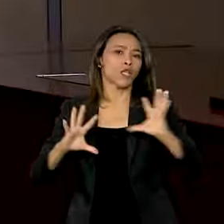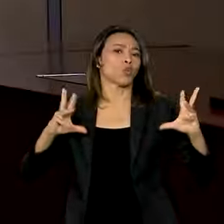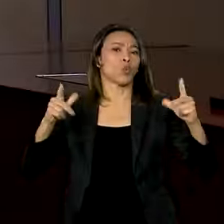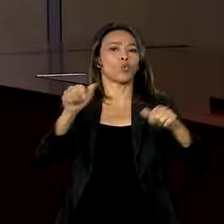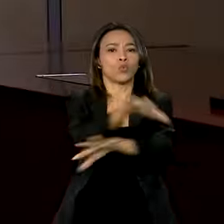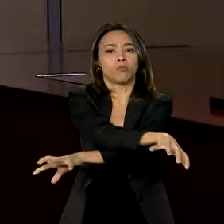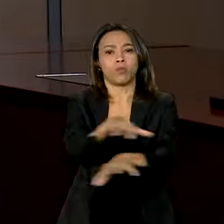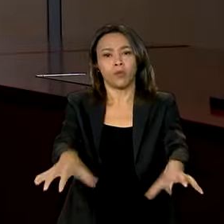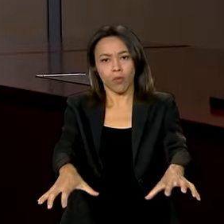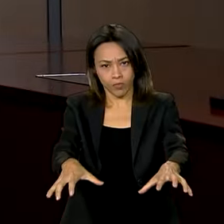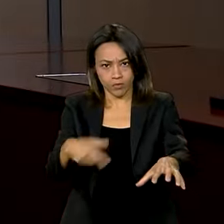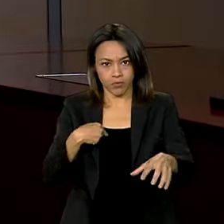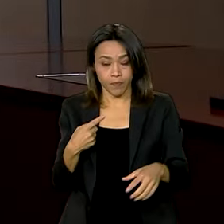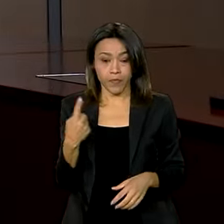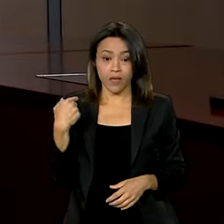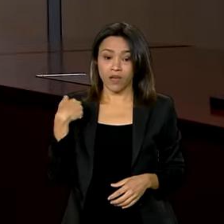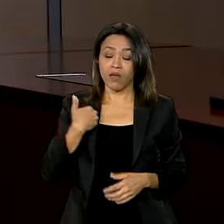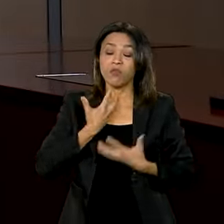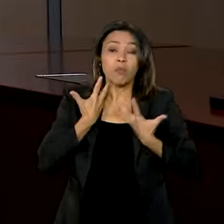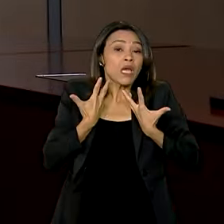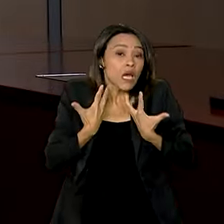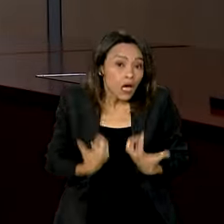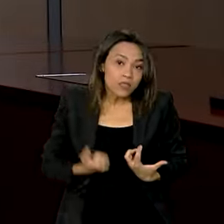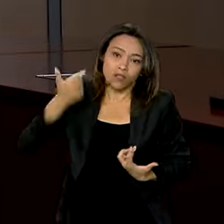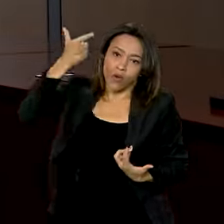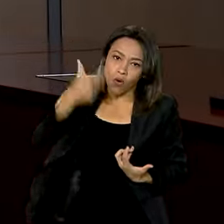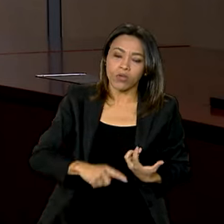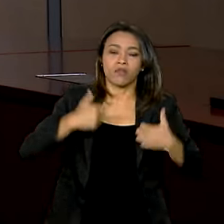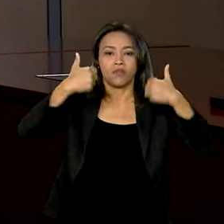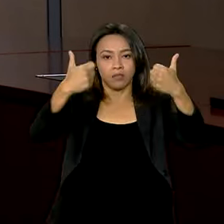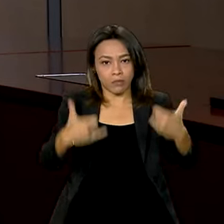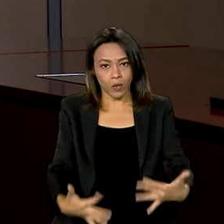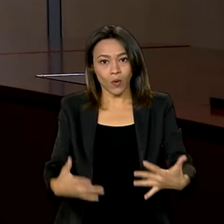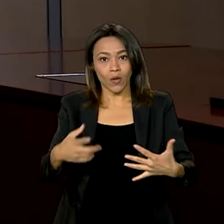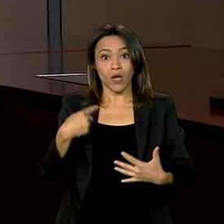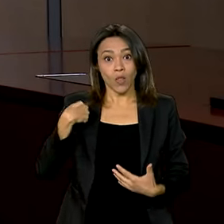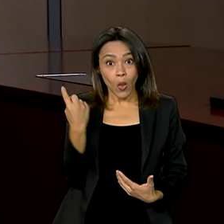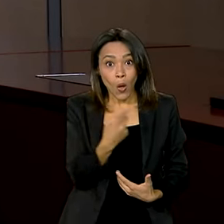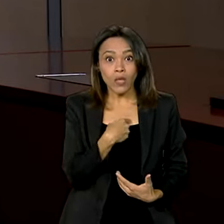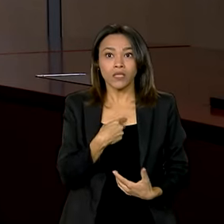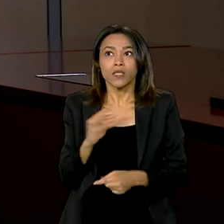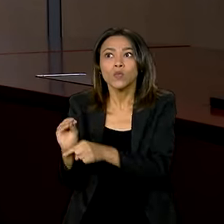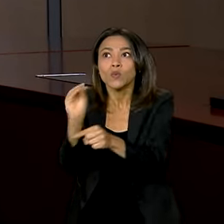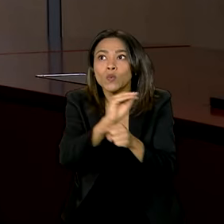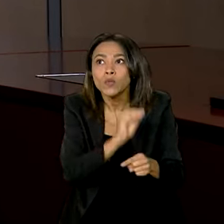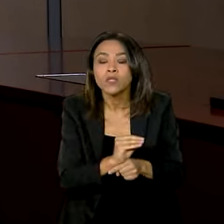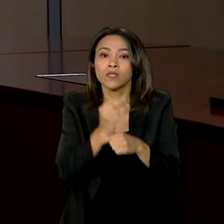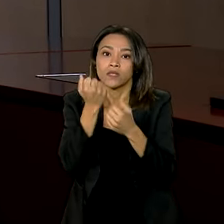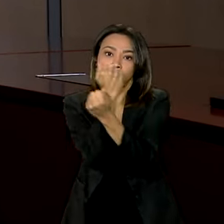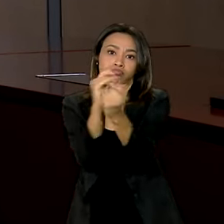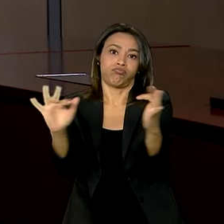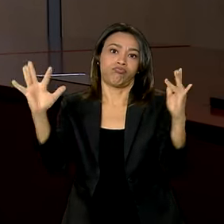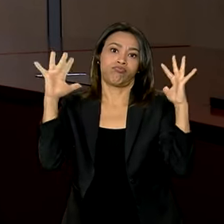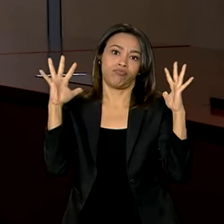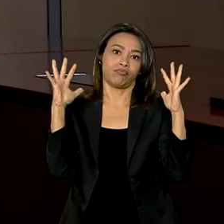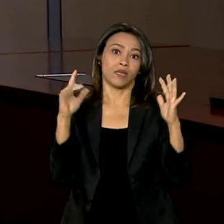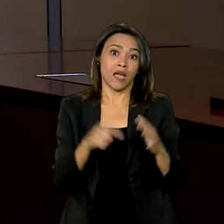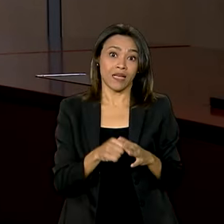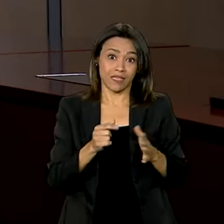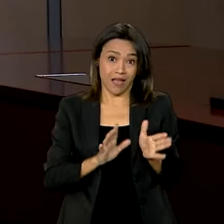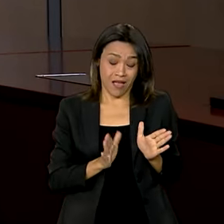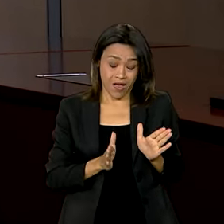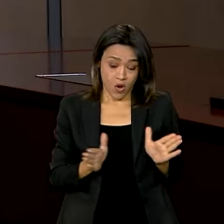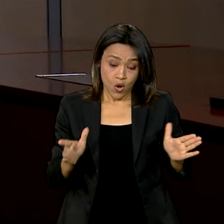Eu não me canso de repetir, é que o homem legisla, mas a natureza não assimila. E essa redução de vazão do rio,